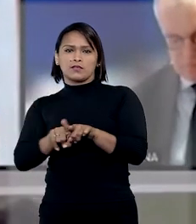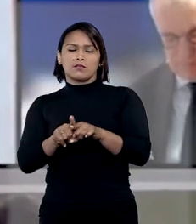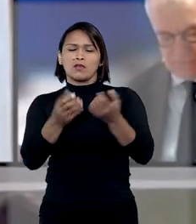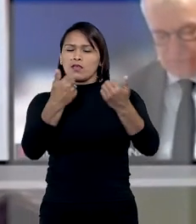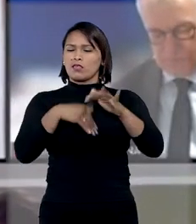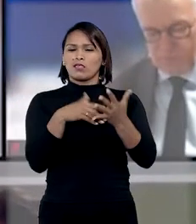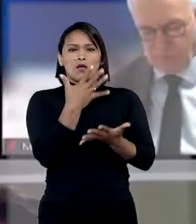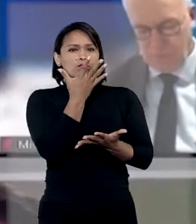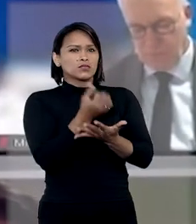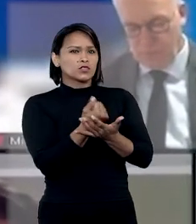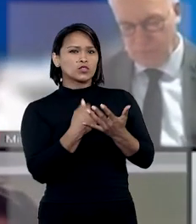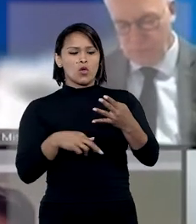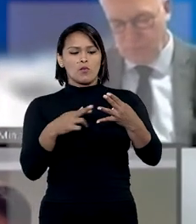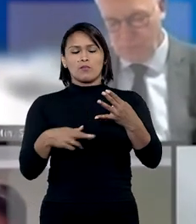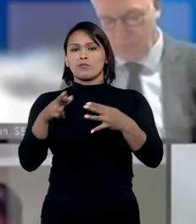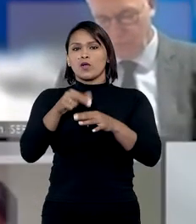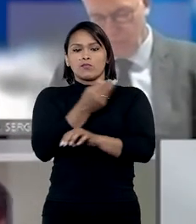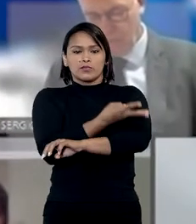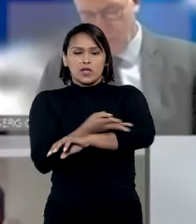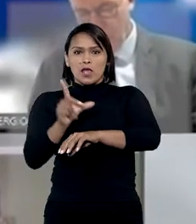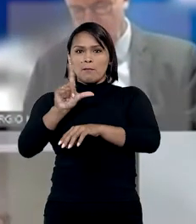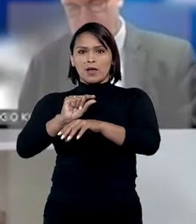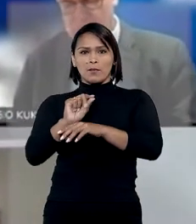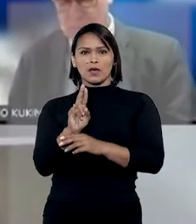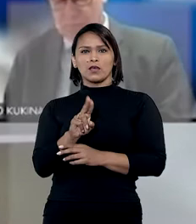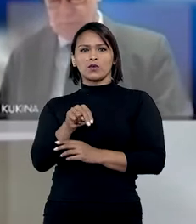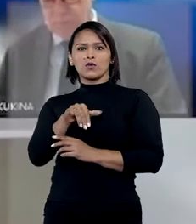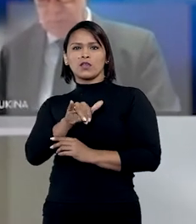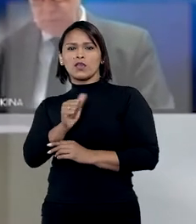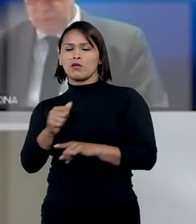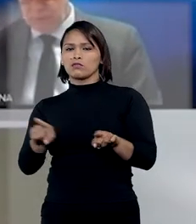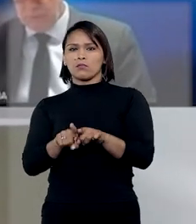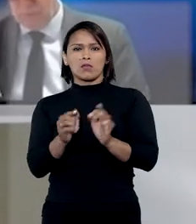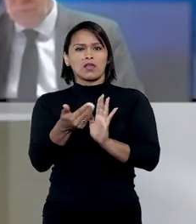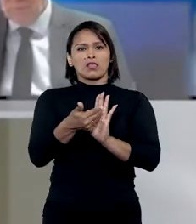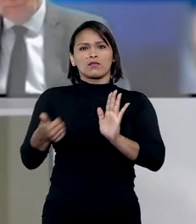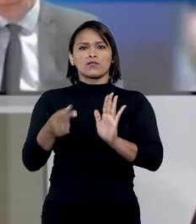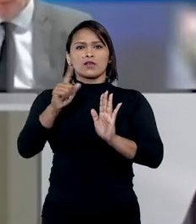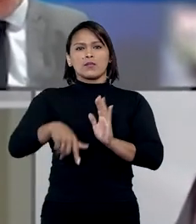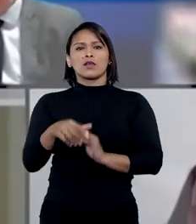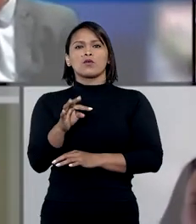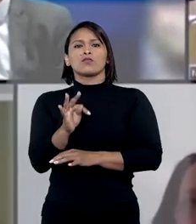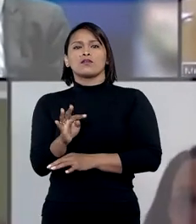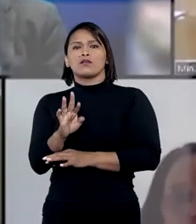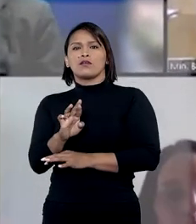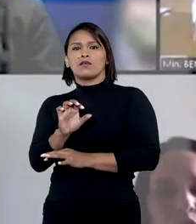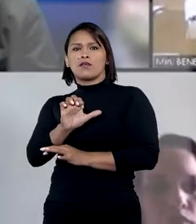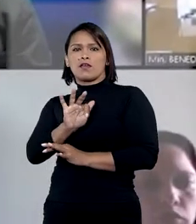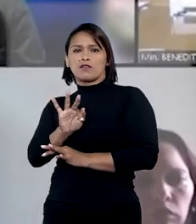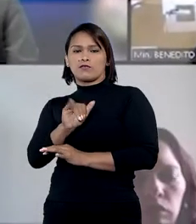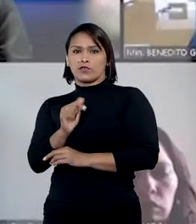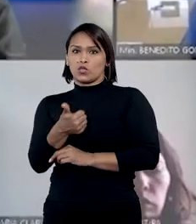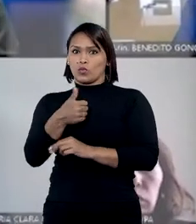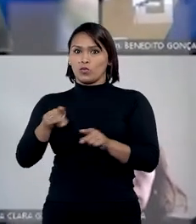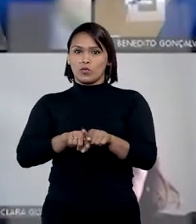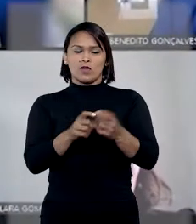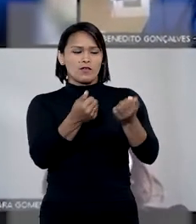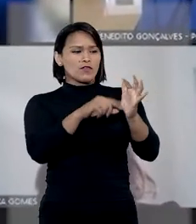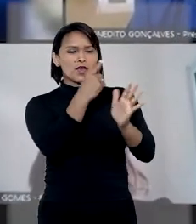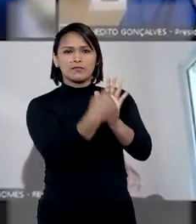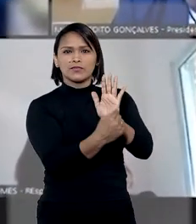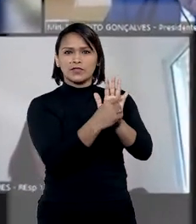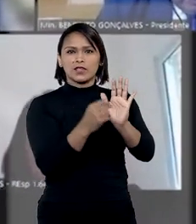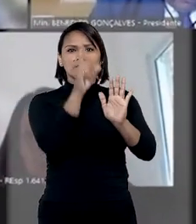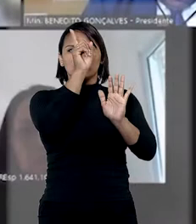conheceu dos recursos interpostos por IBAMA e União, que recorriam da decisão tomada pelo TRF1. No entanto, foi